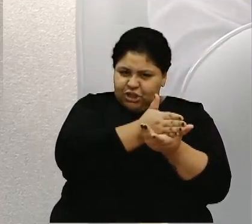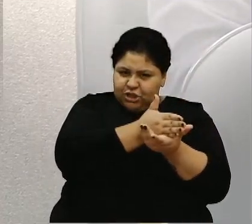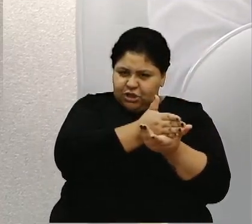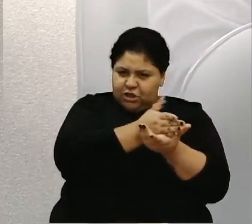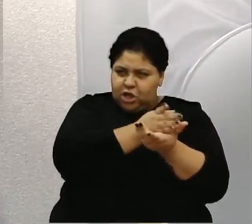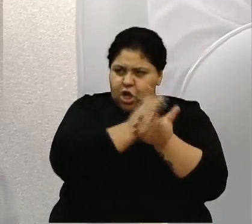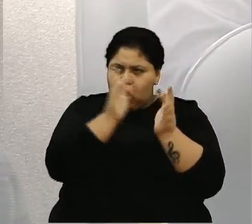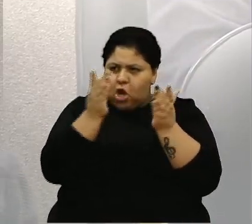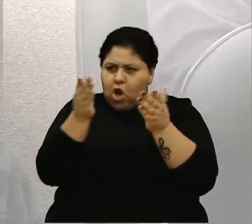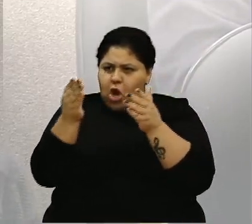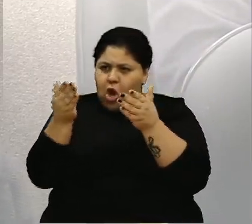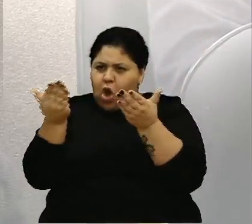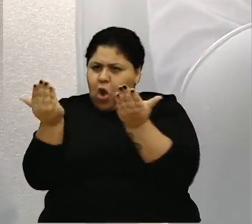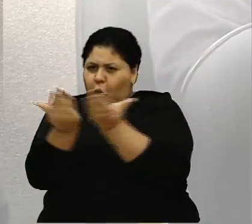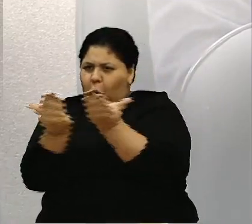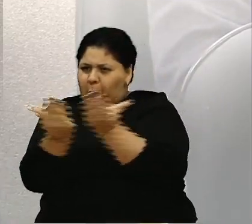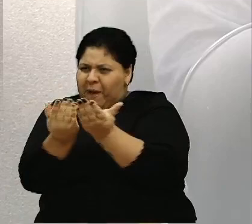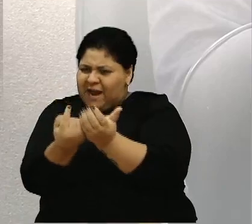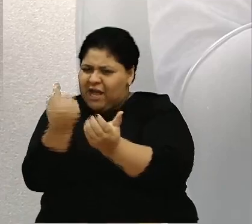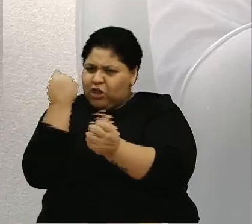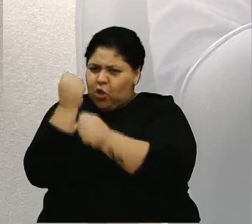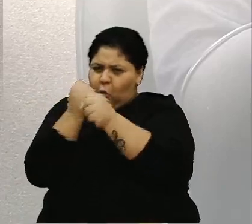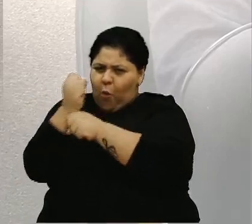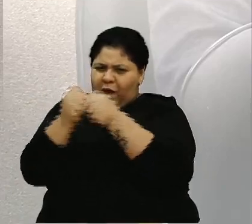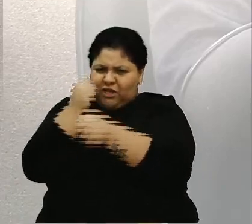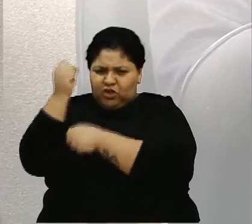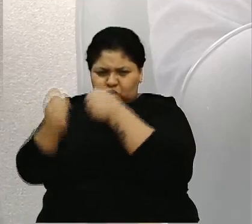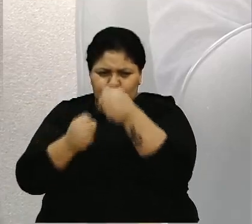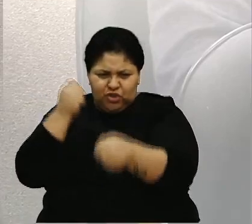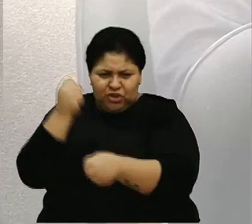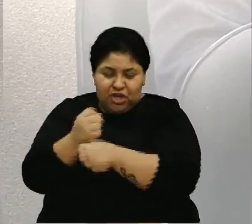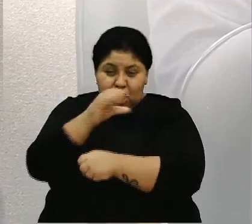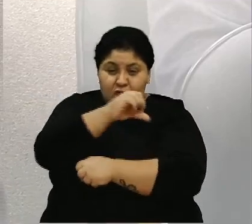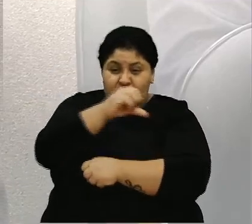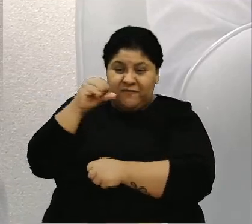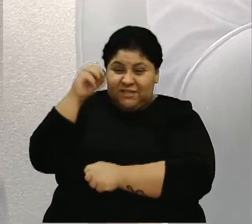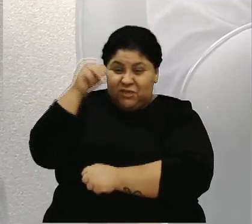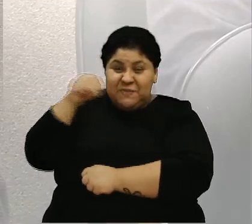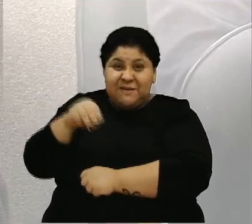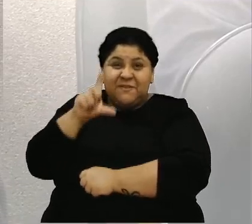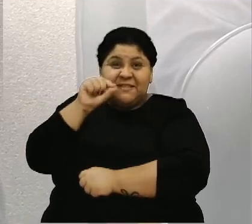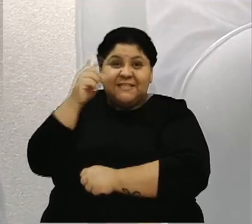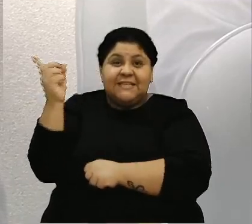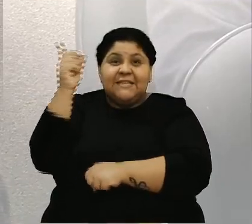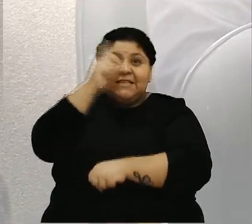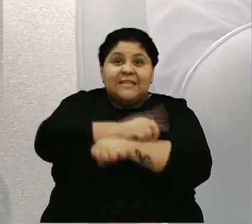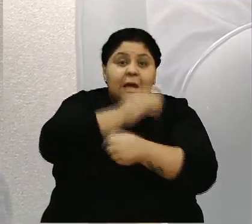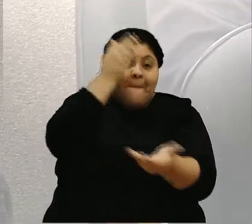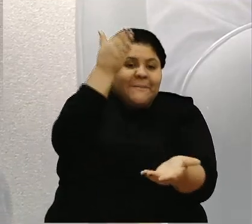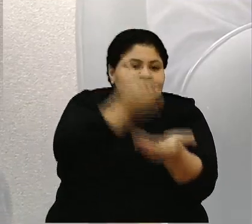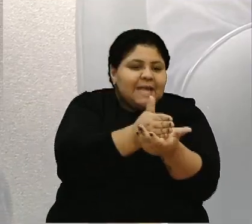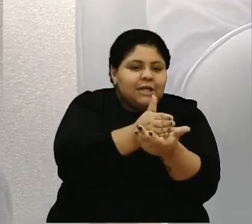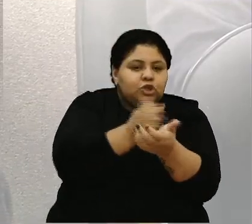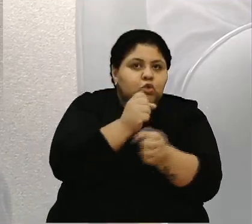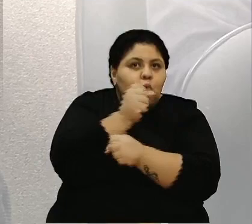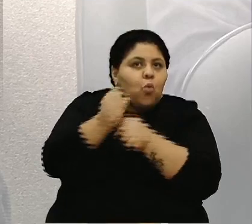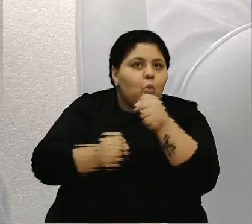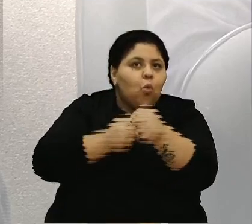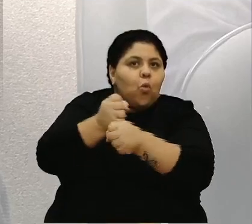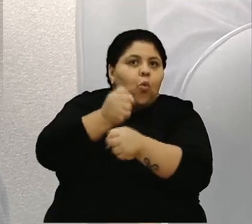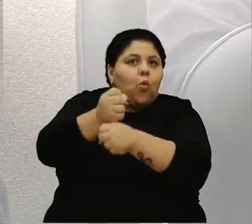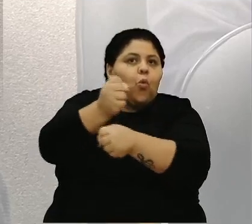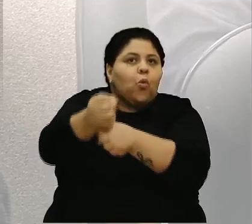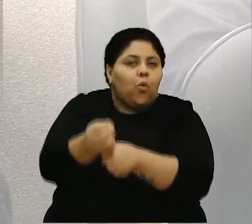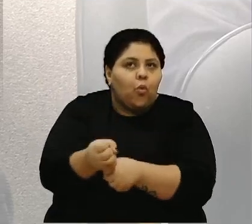ao ano inteiro, em torno de 900 milímetros em 10 dias, é metade do que choveria o ano inteiro, num curto